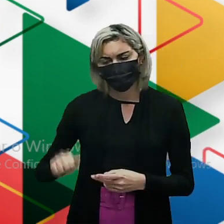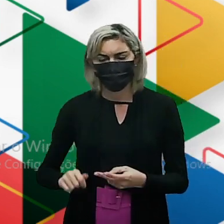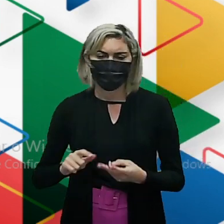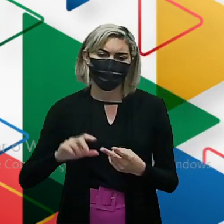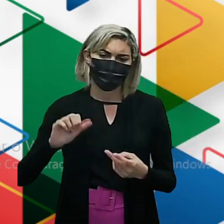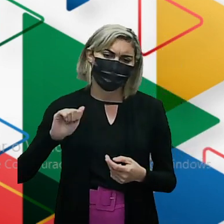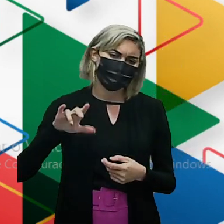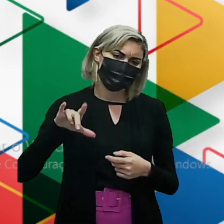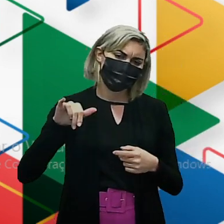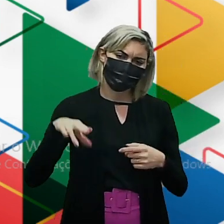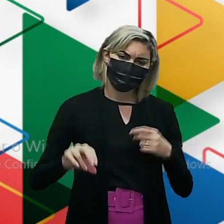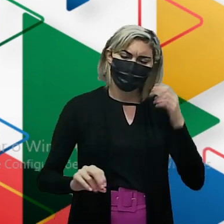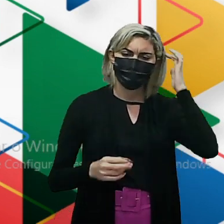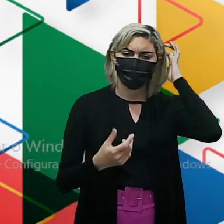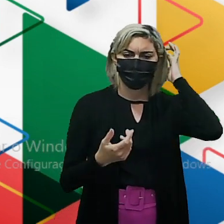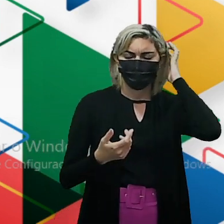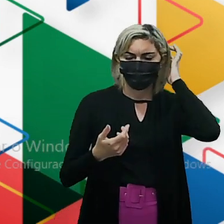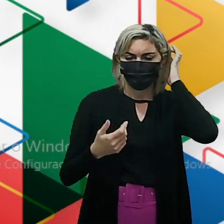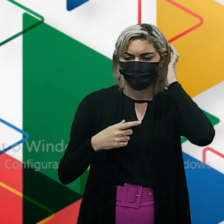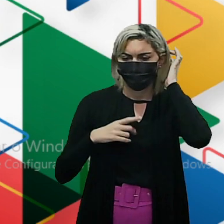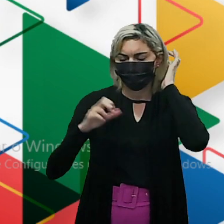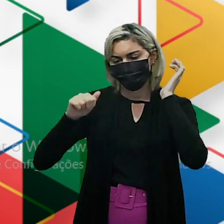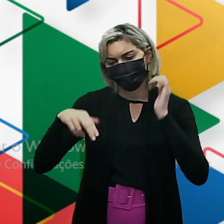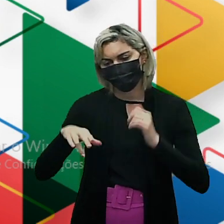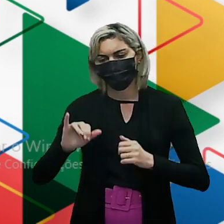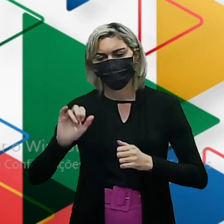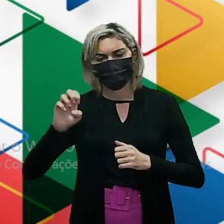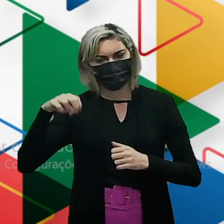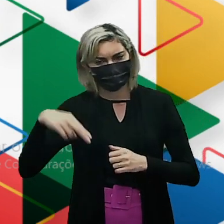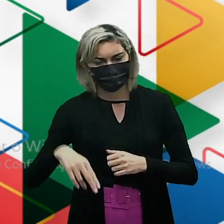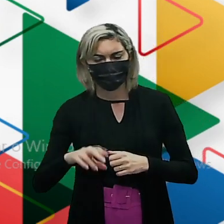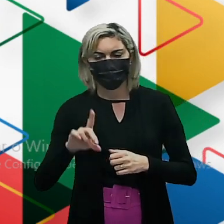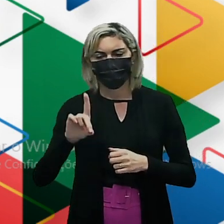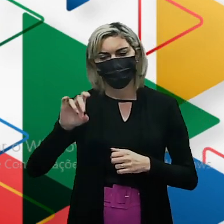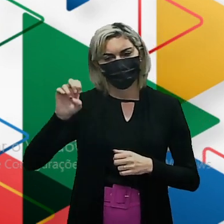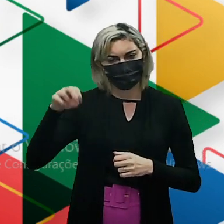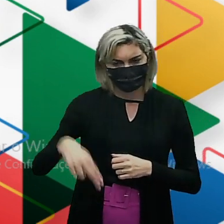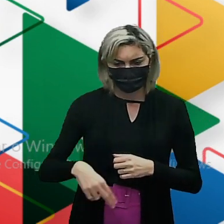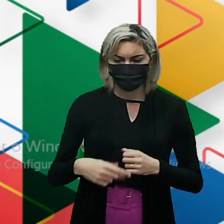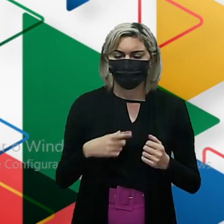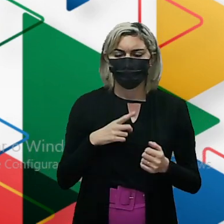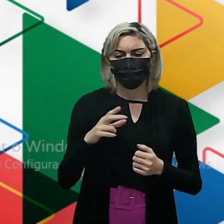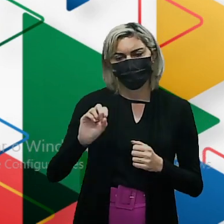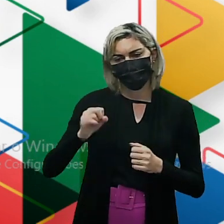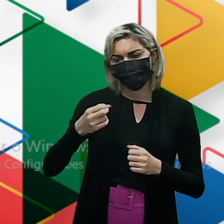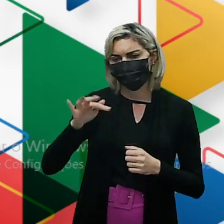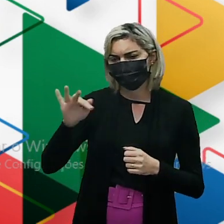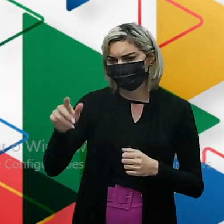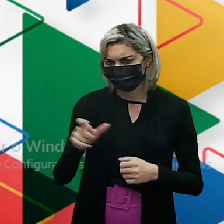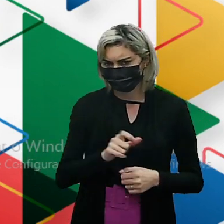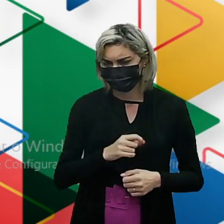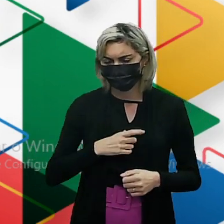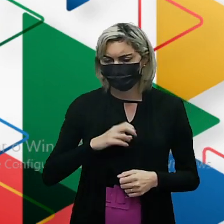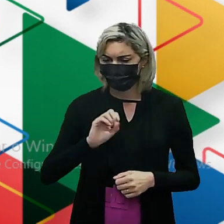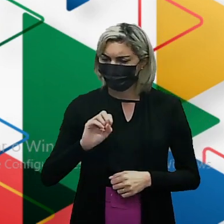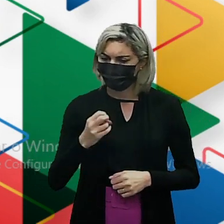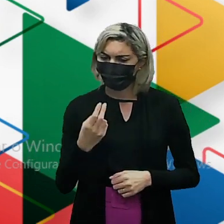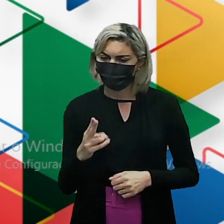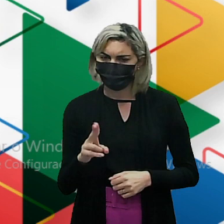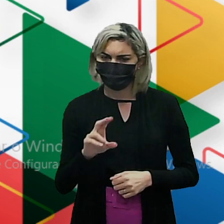Alcino Alcadieno An-en-in-dien E o sufixo É OU